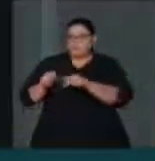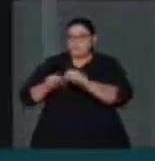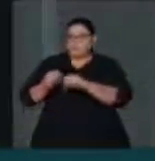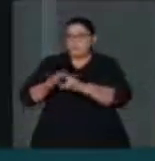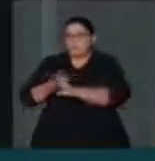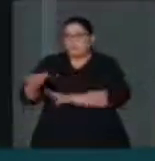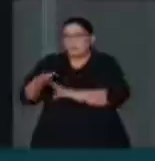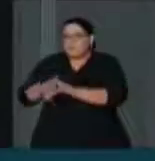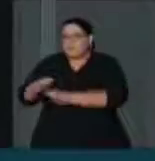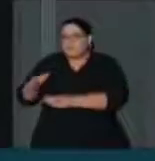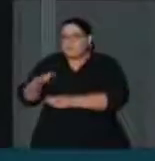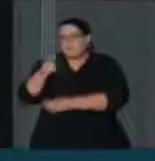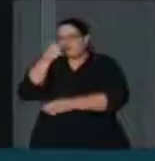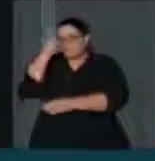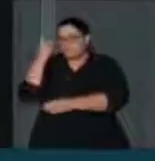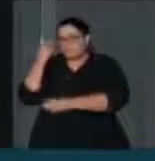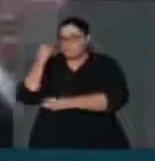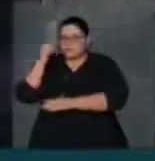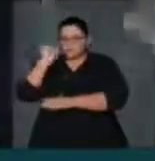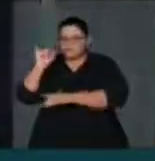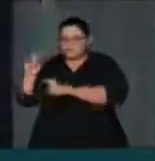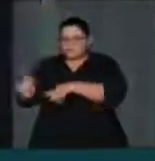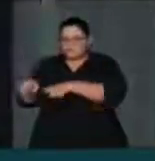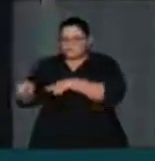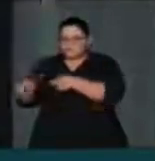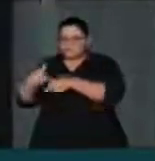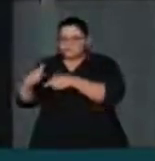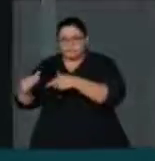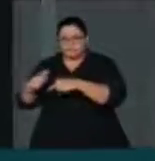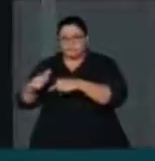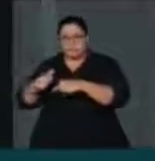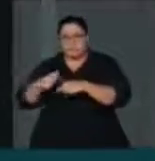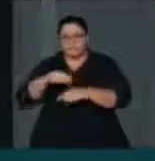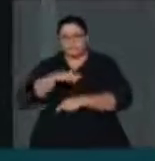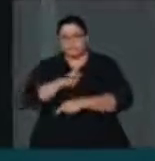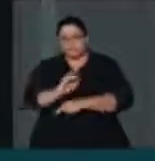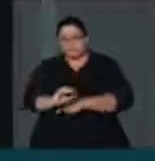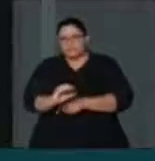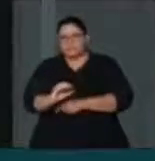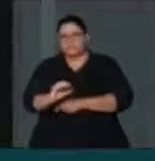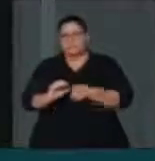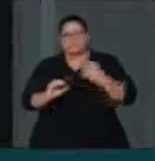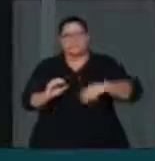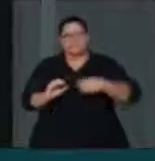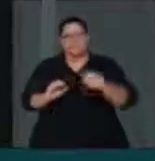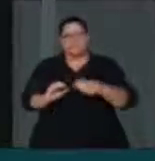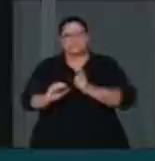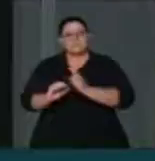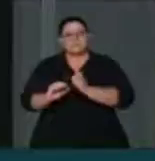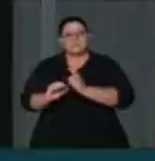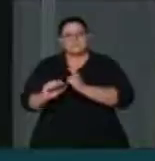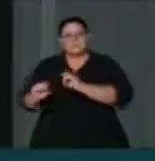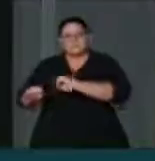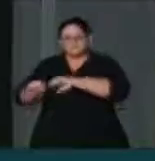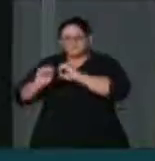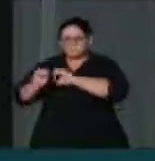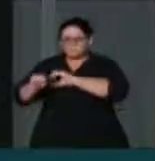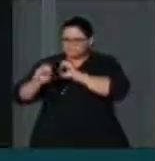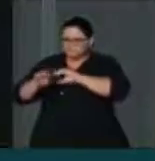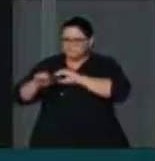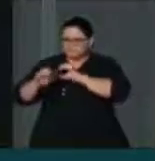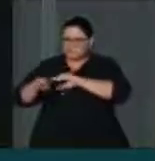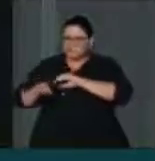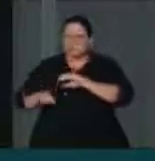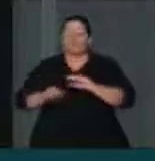agricultores. A educação formal do Ministério da Educação precisa ter um programa de educação ambiental. O Ministério da